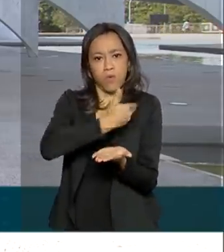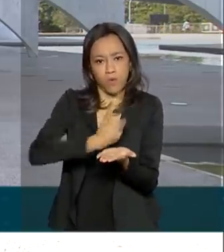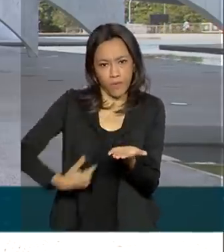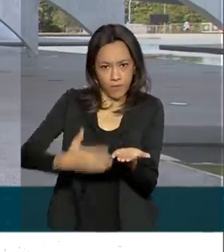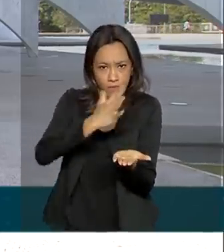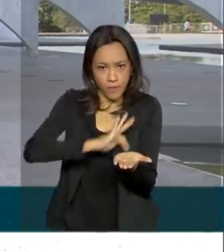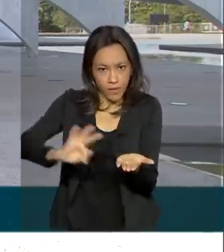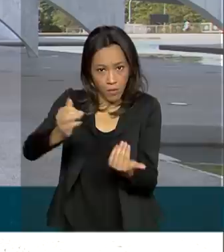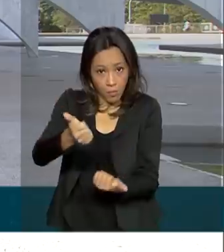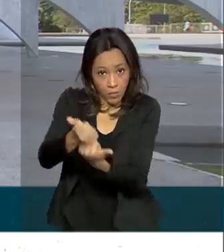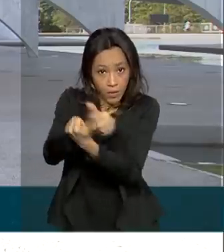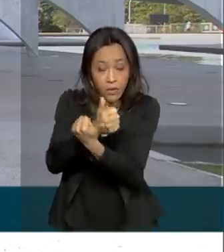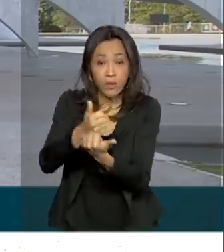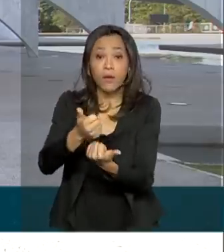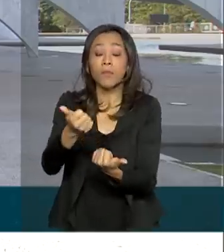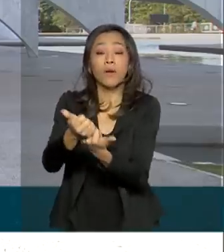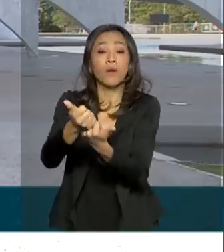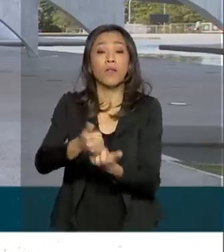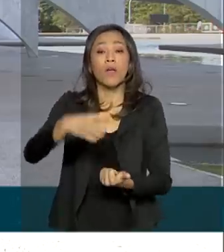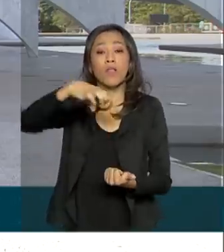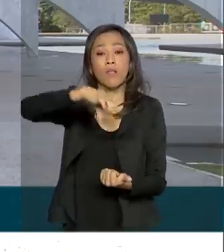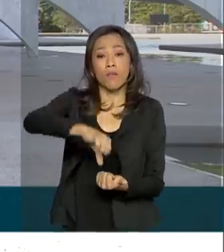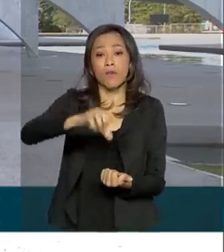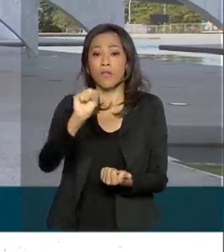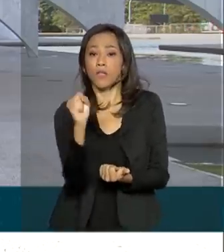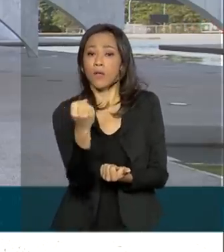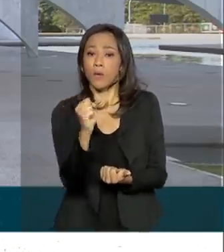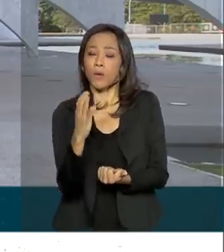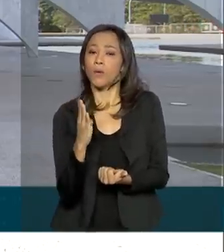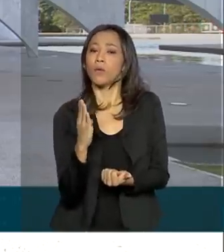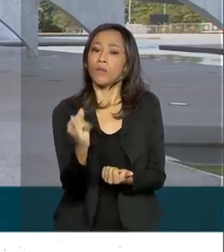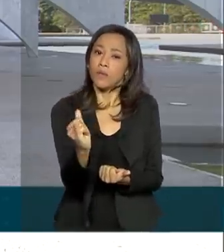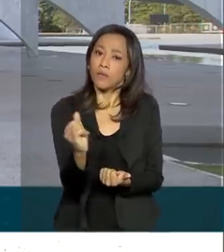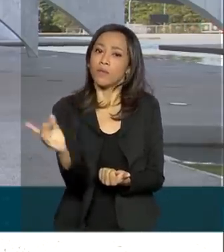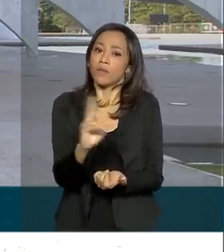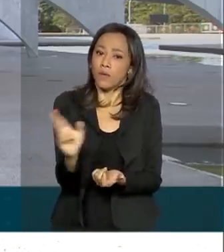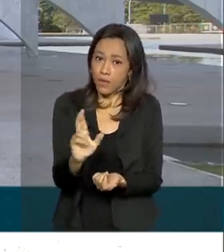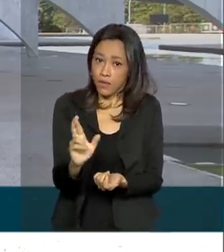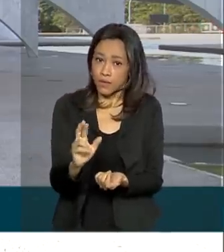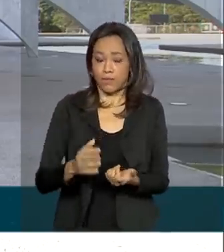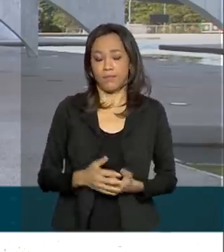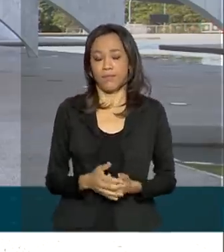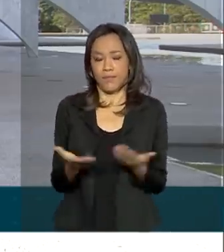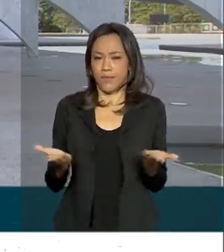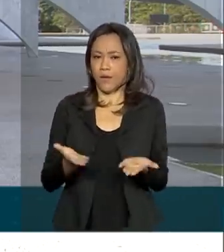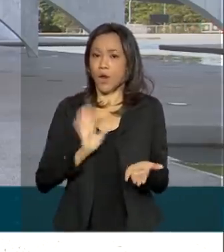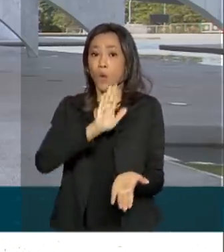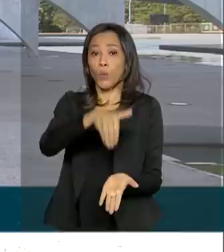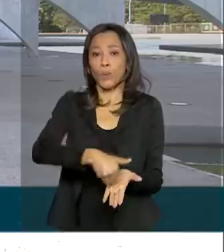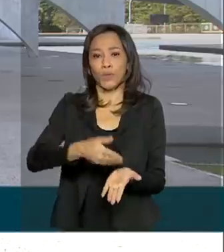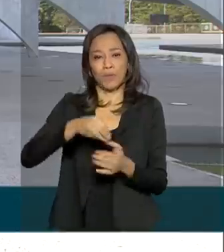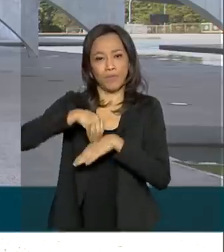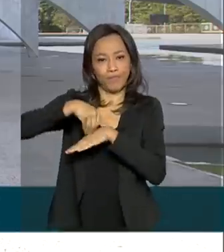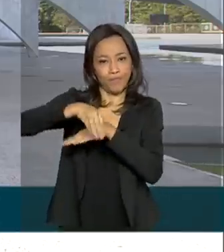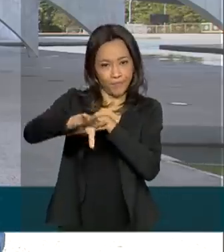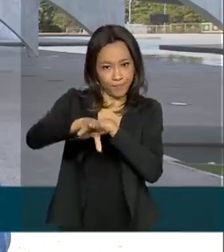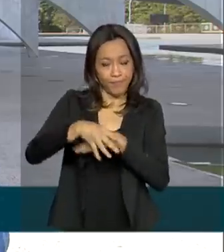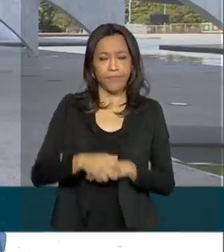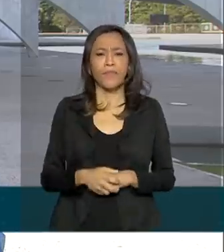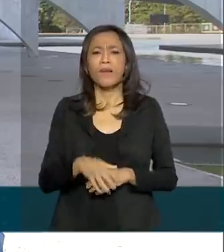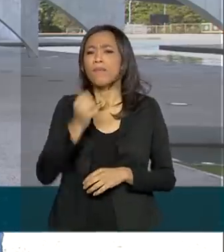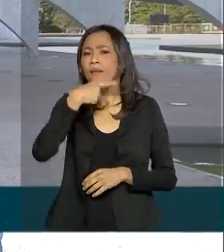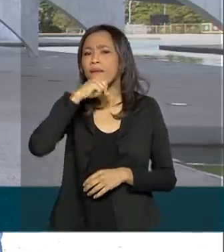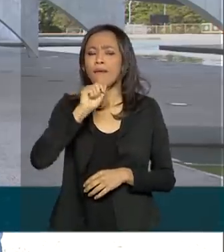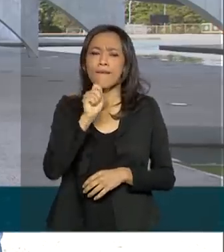emergencial, chega a 98 bilhões de reais. E agora, uma última informação, para quem